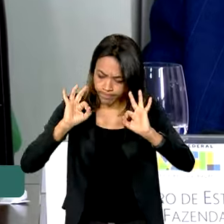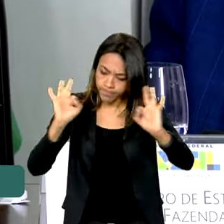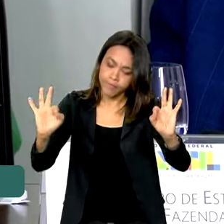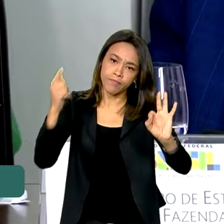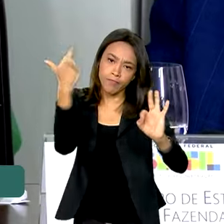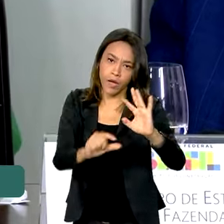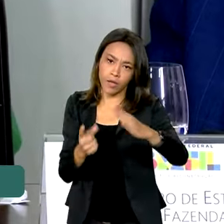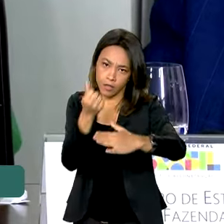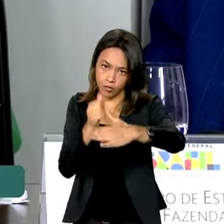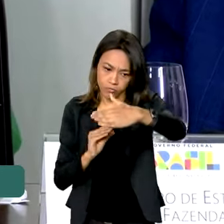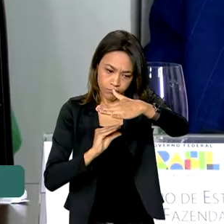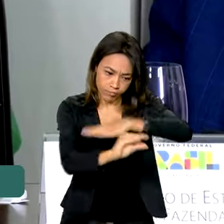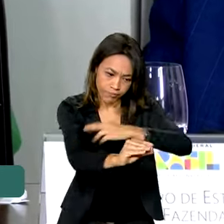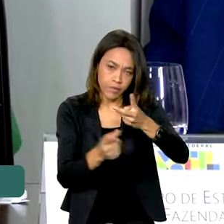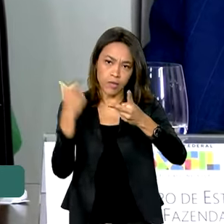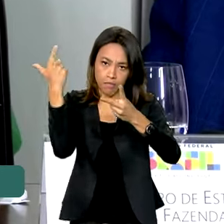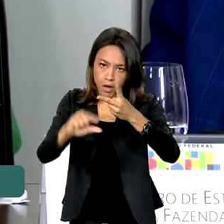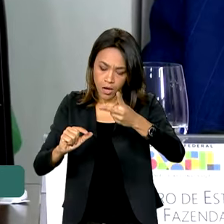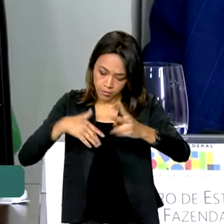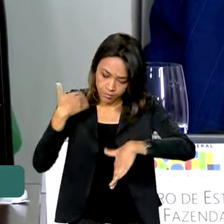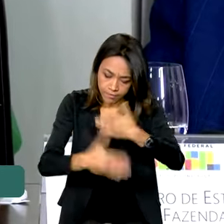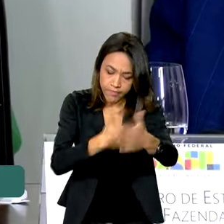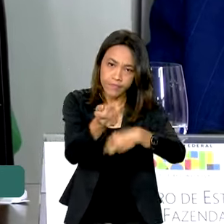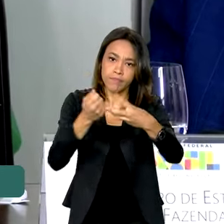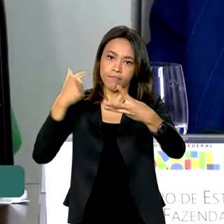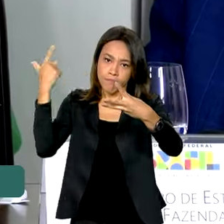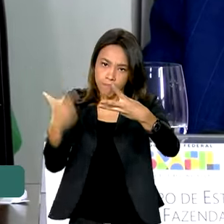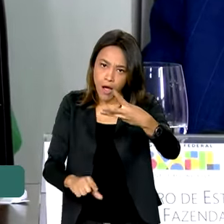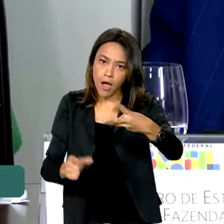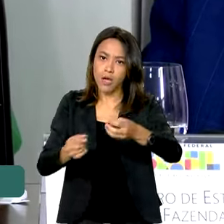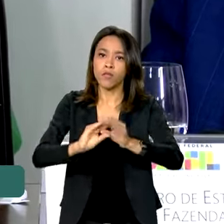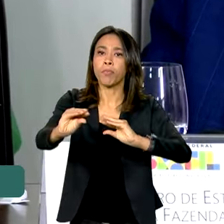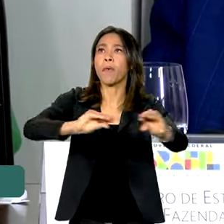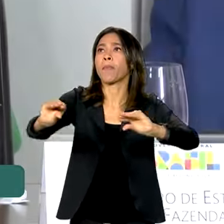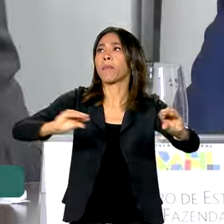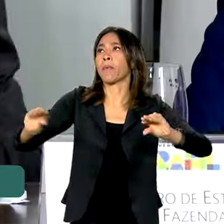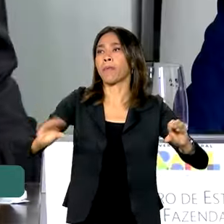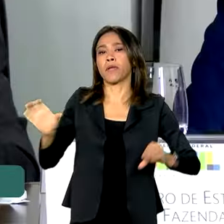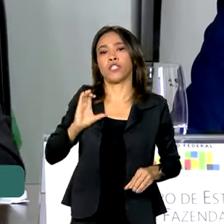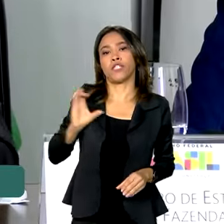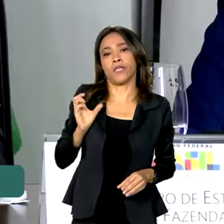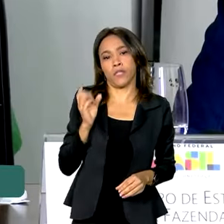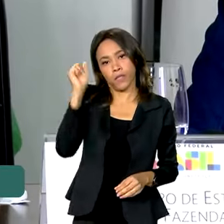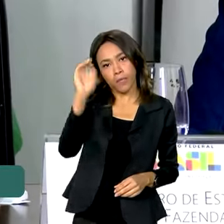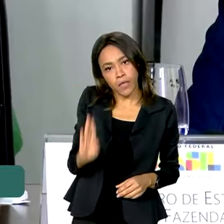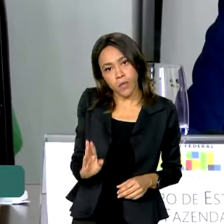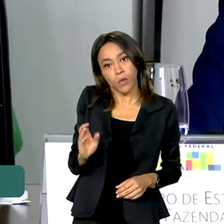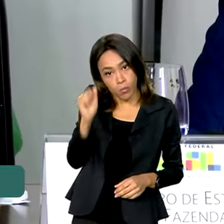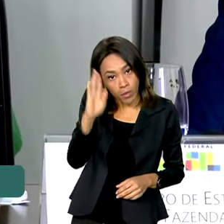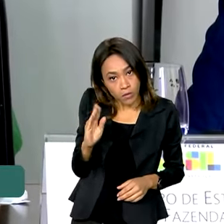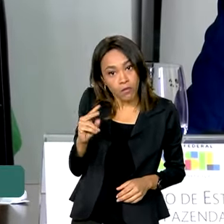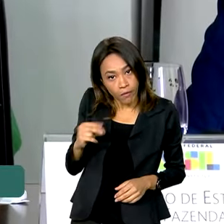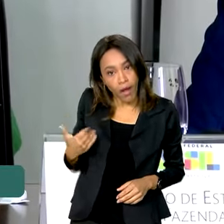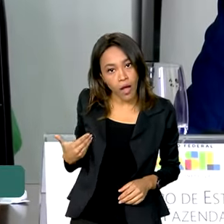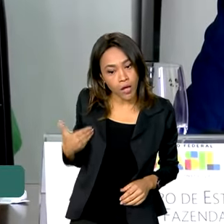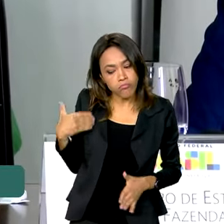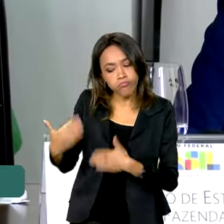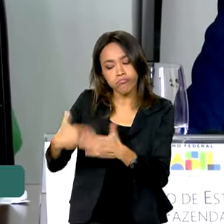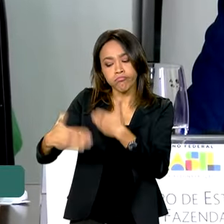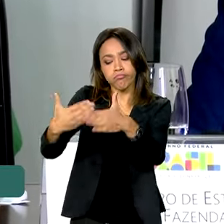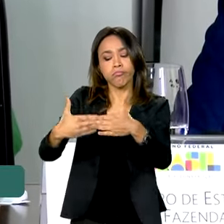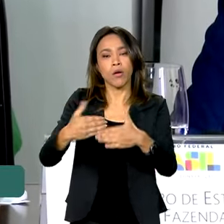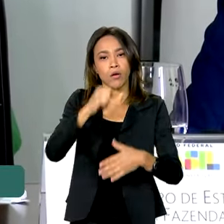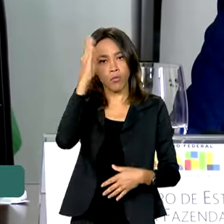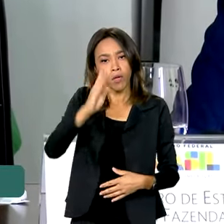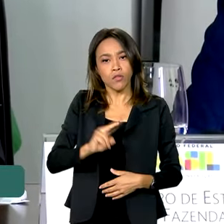mais investimento, mais crescimento e mais distribuição de riqueza nesse país. O Brasil vai crescer. O Brasil vai